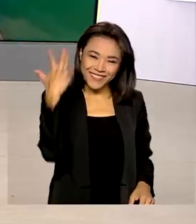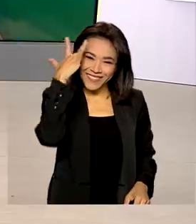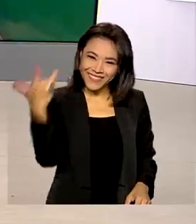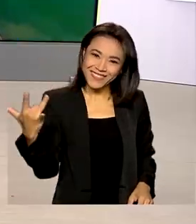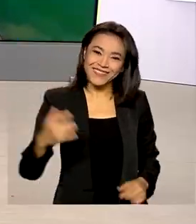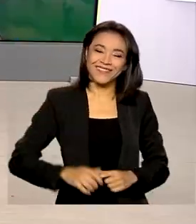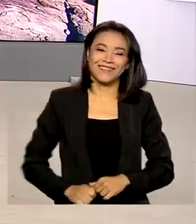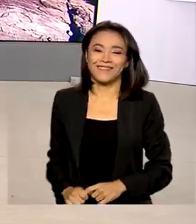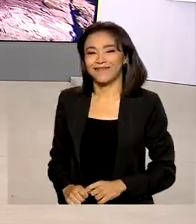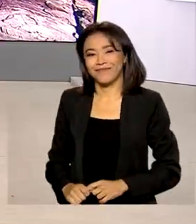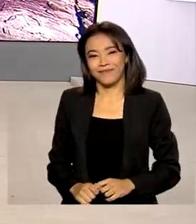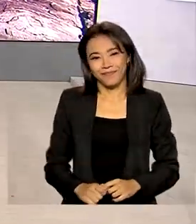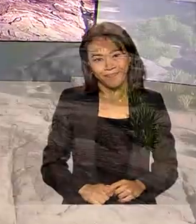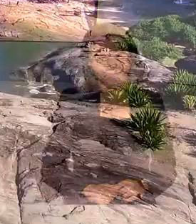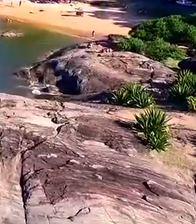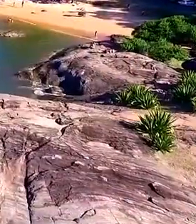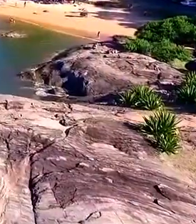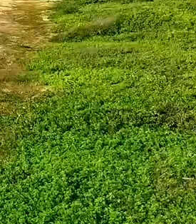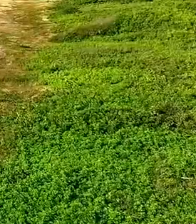amanhã.